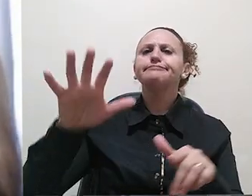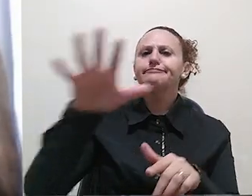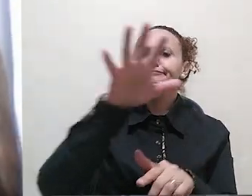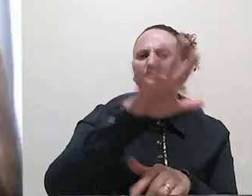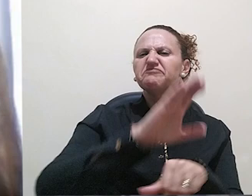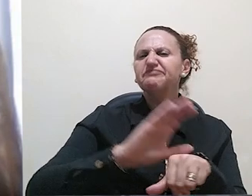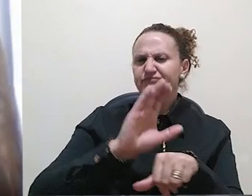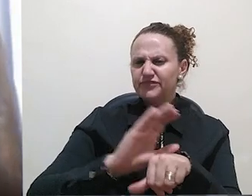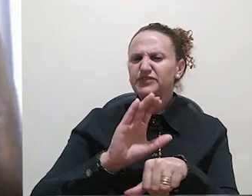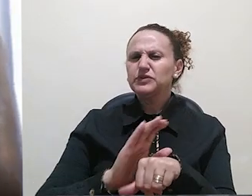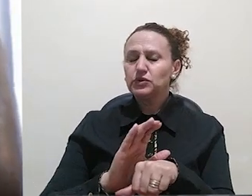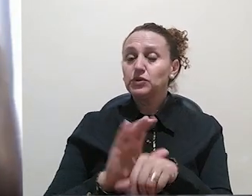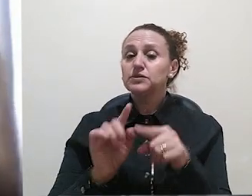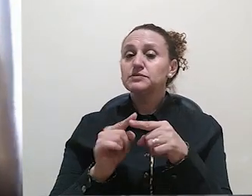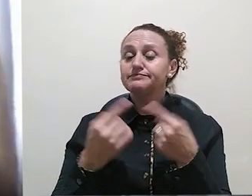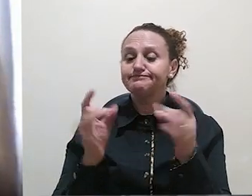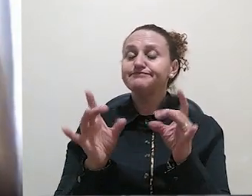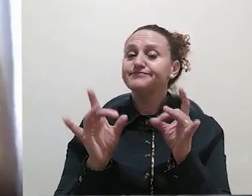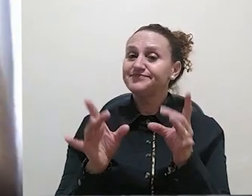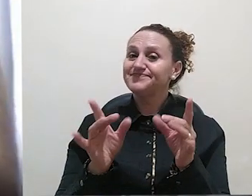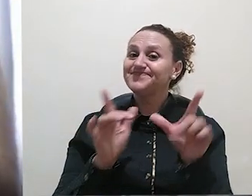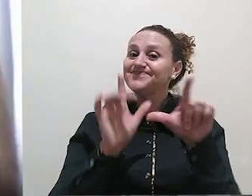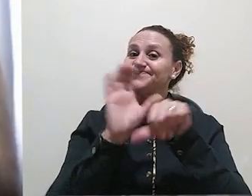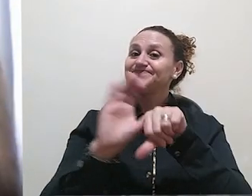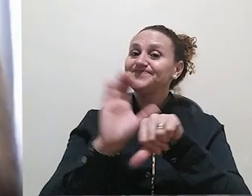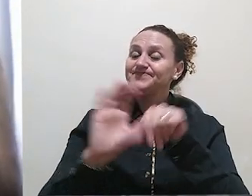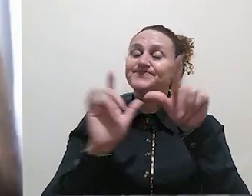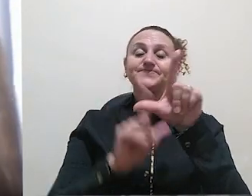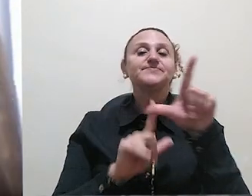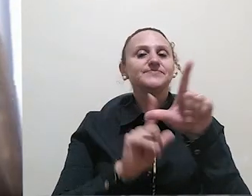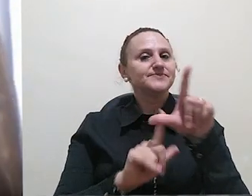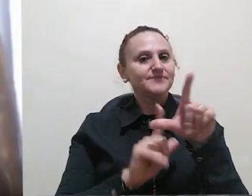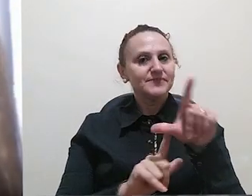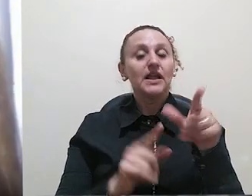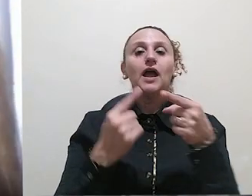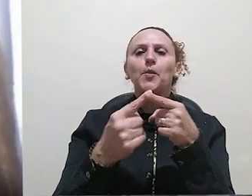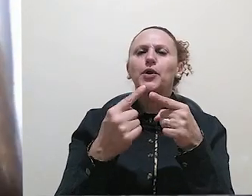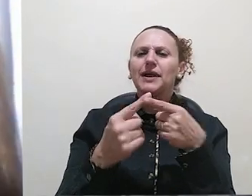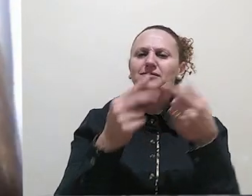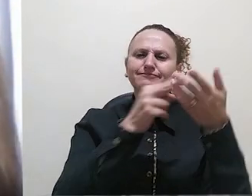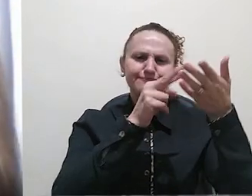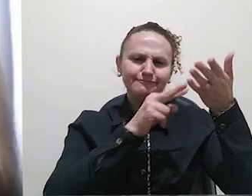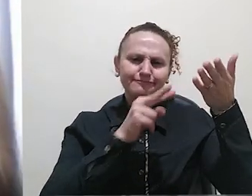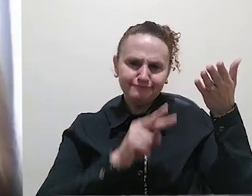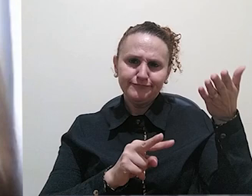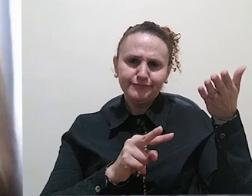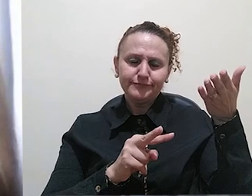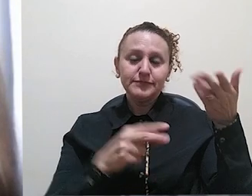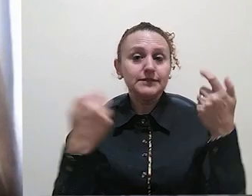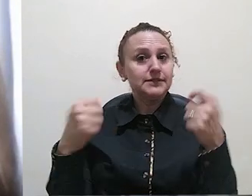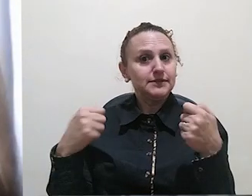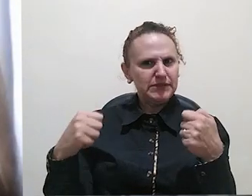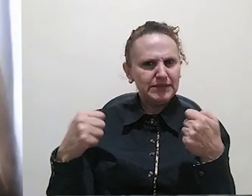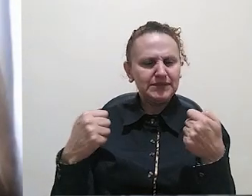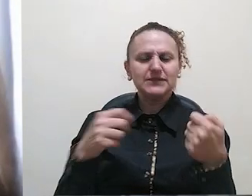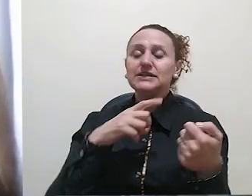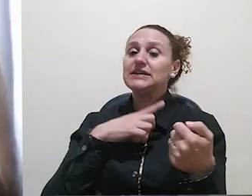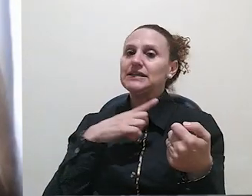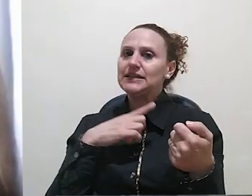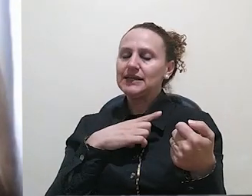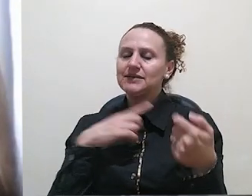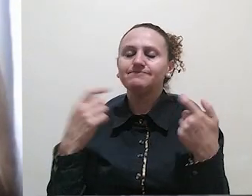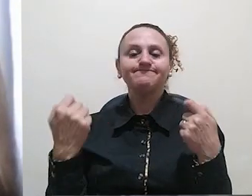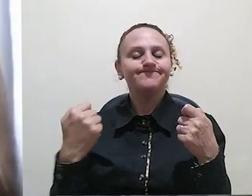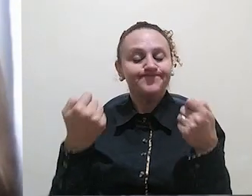mas em especial na área de letras, por conta do tanto de leitura que nós temos, né, nós temos uma carga de leitura muito